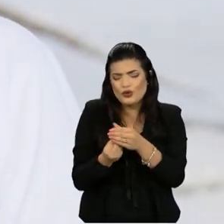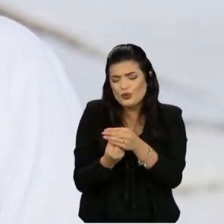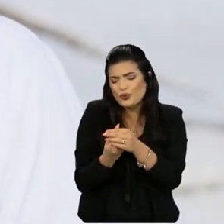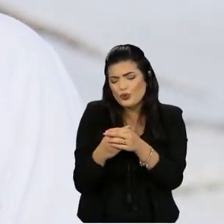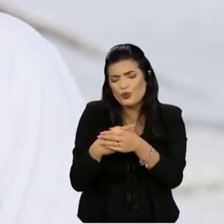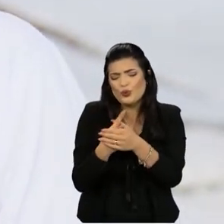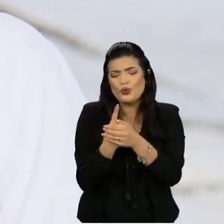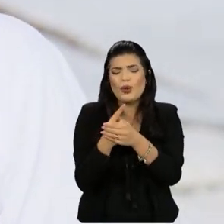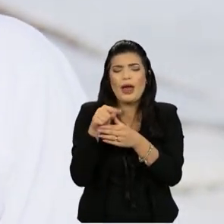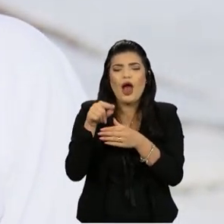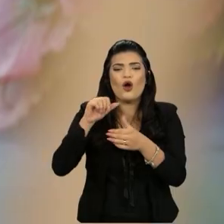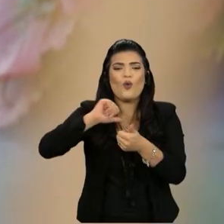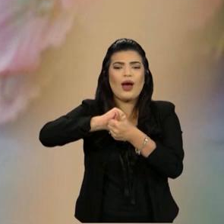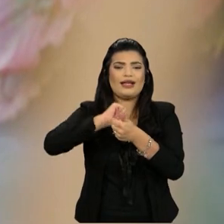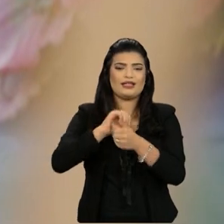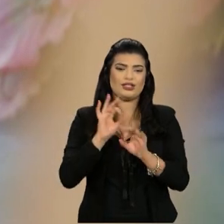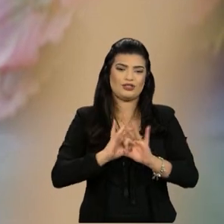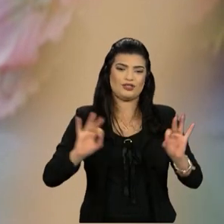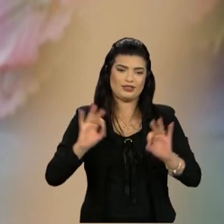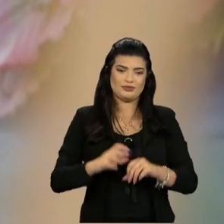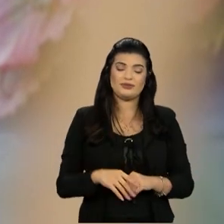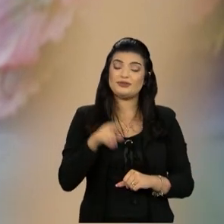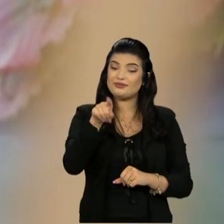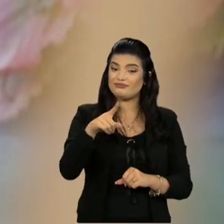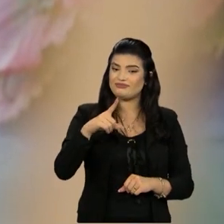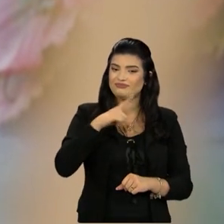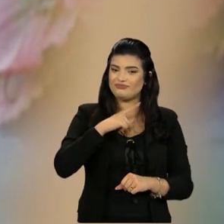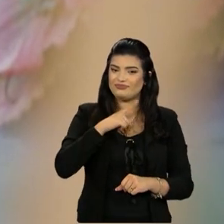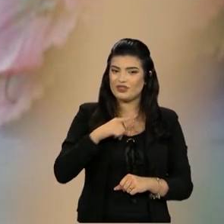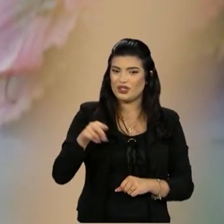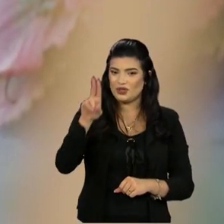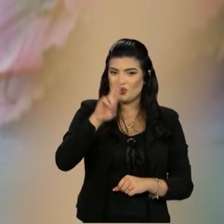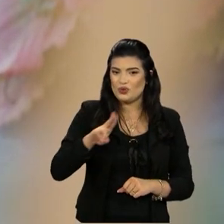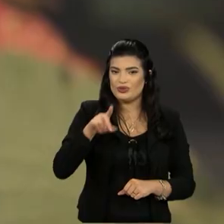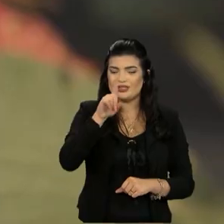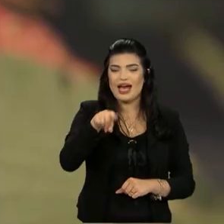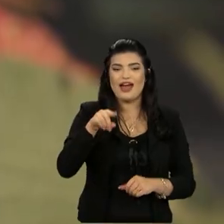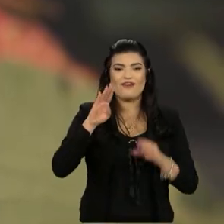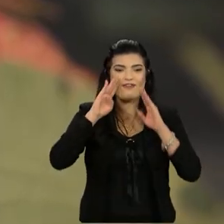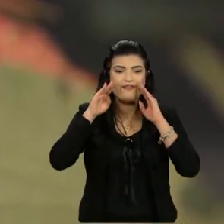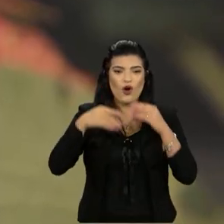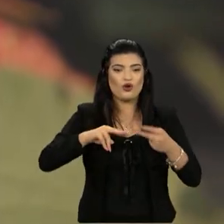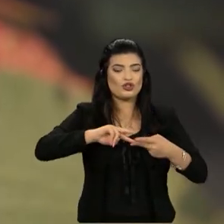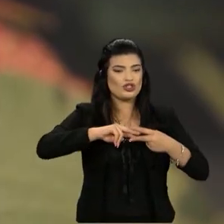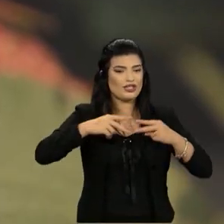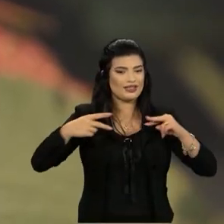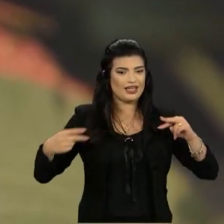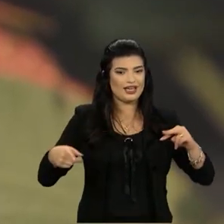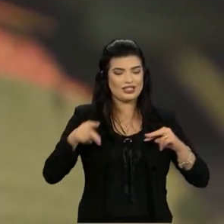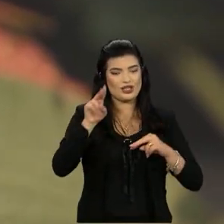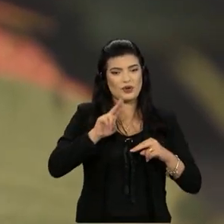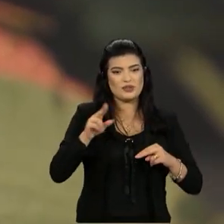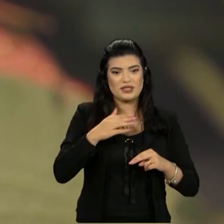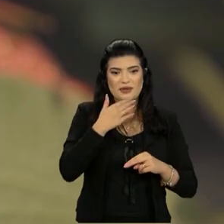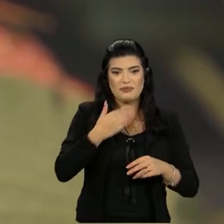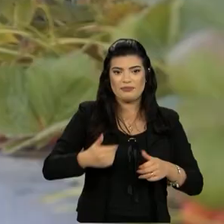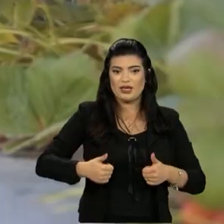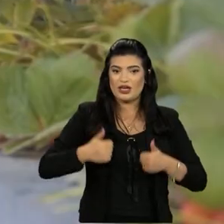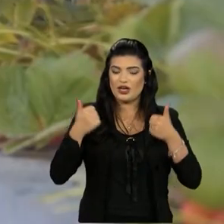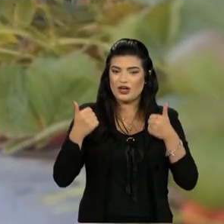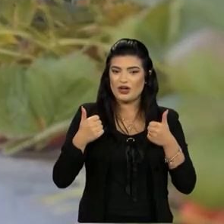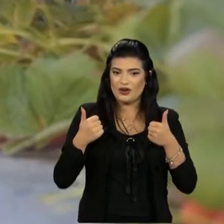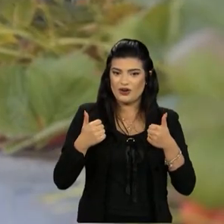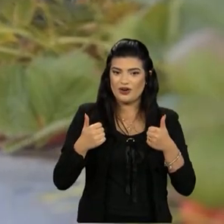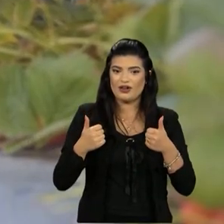das melhores qualidades. As cultivares usadas por aqui são melhoradas geneticamente, para que possam atingir tolerância